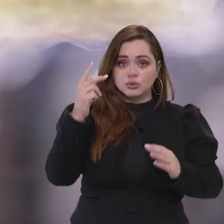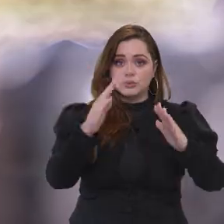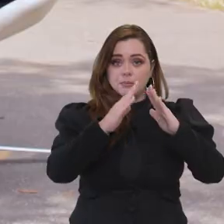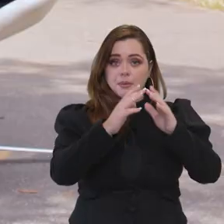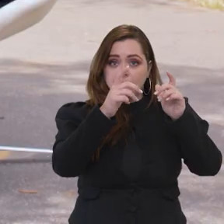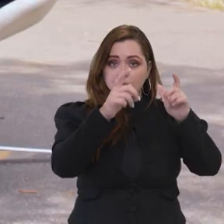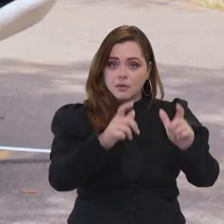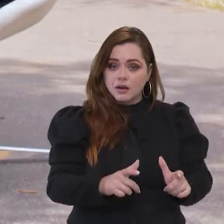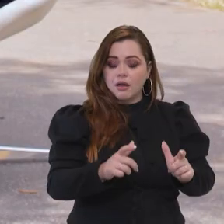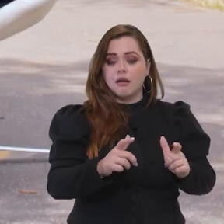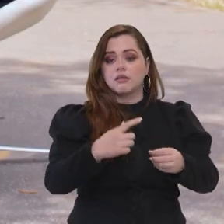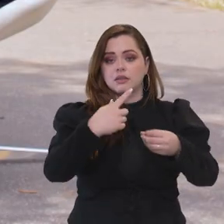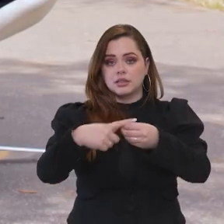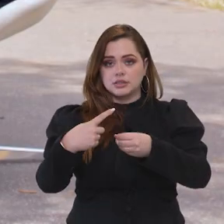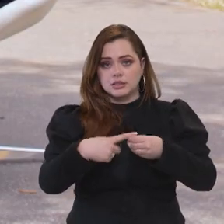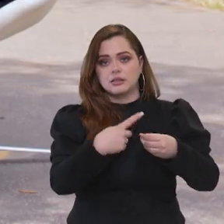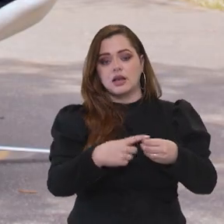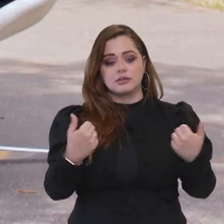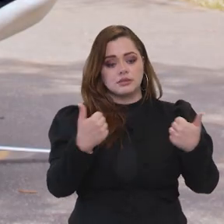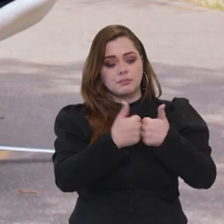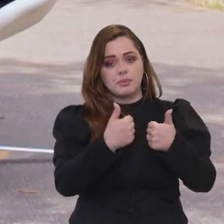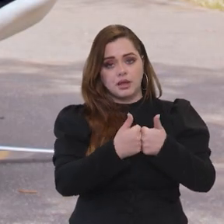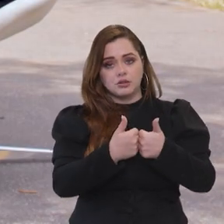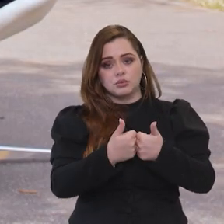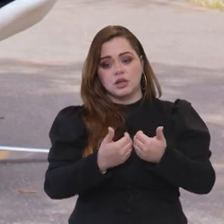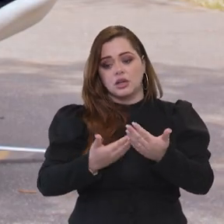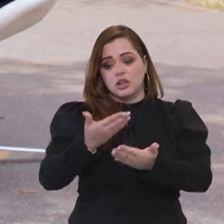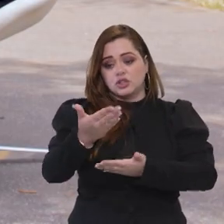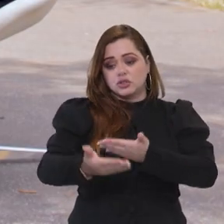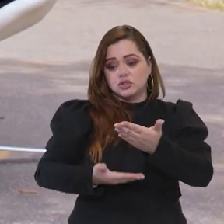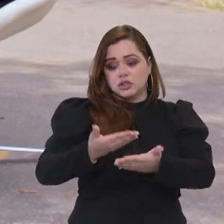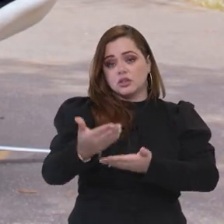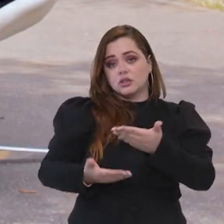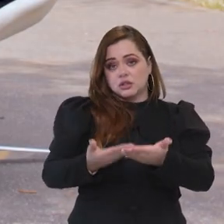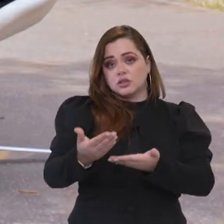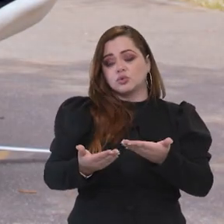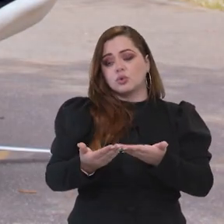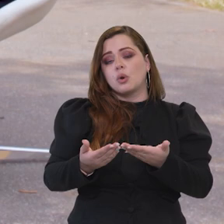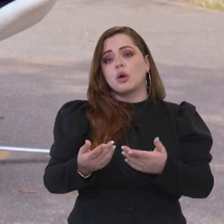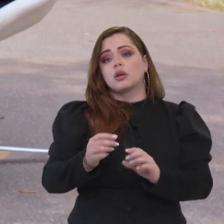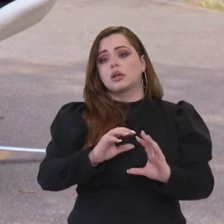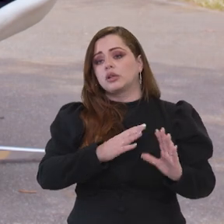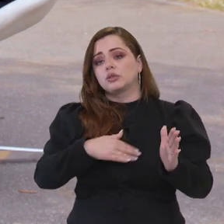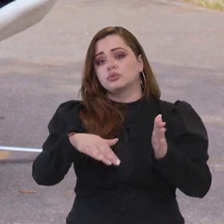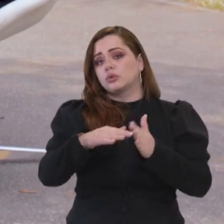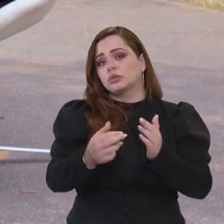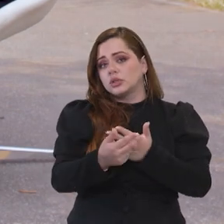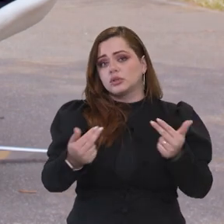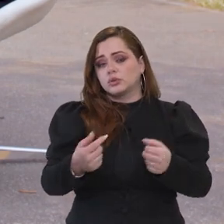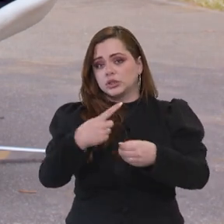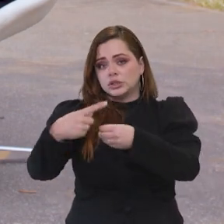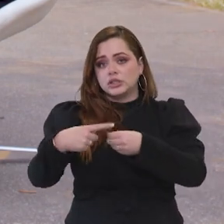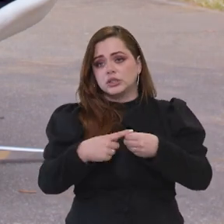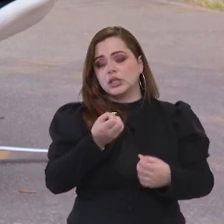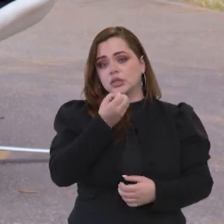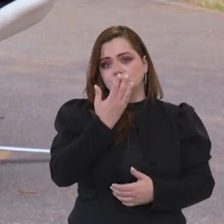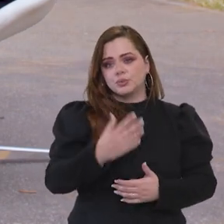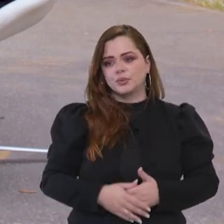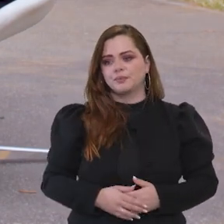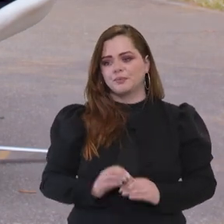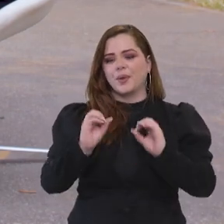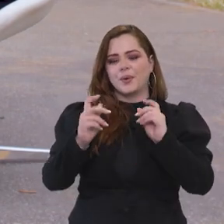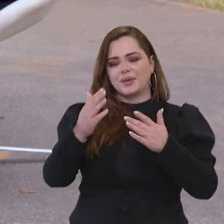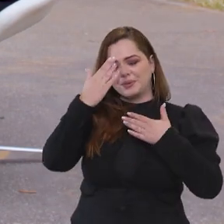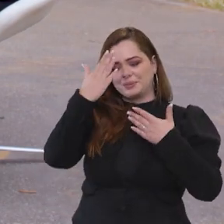urbanos, com isso fazendo uma requalificação dos centros urbanos e com isso fazendo um círculo virtuoso nas grandes